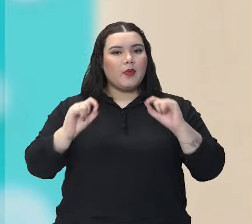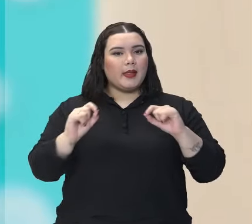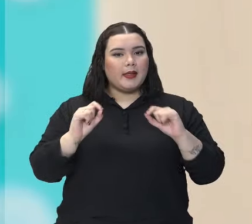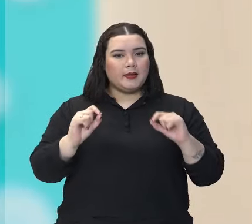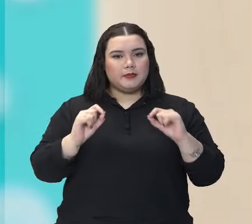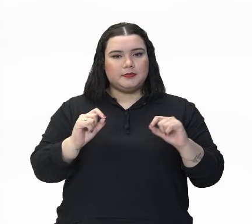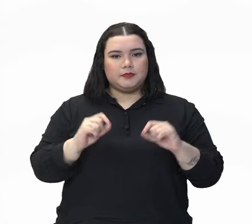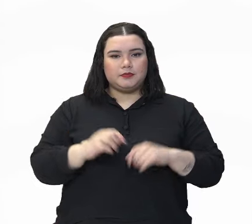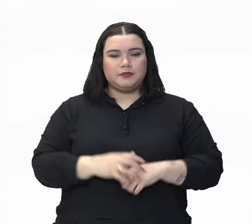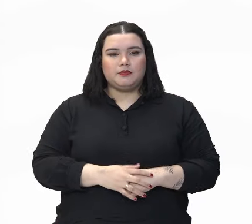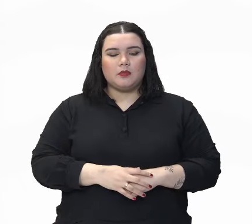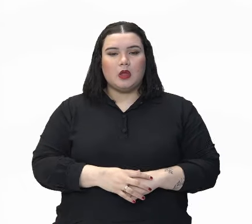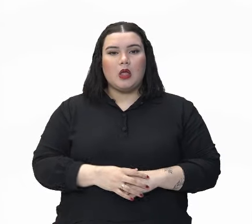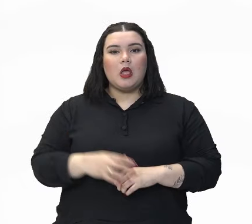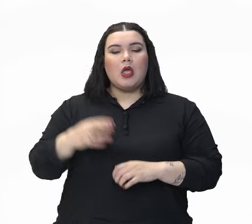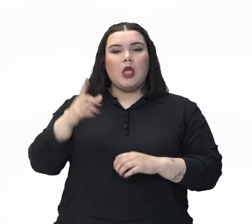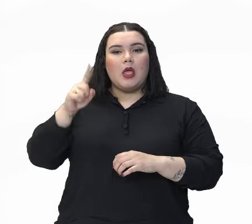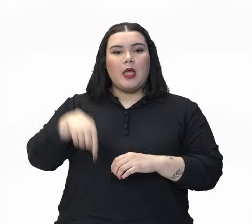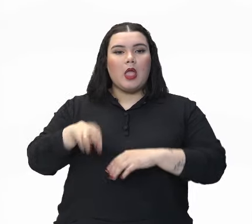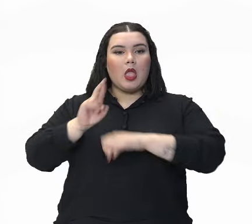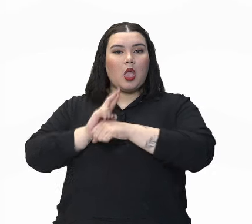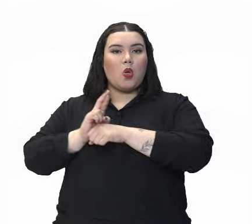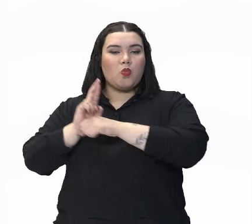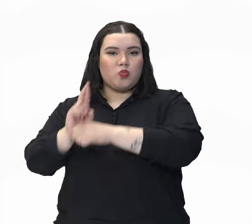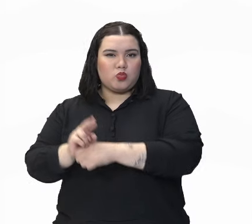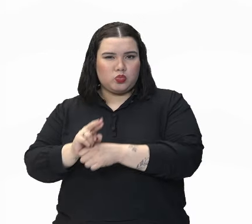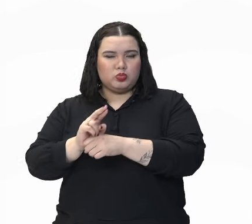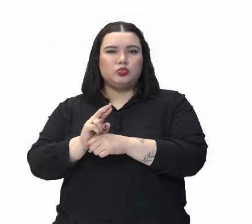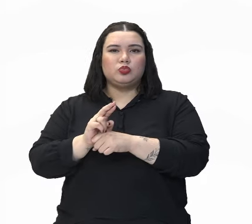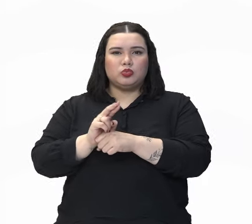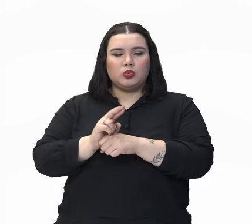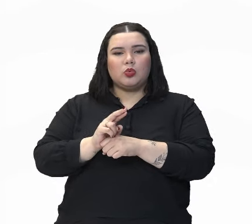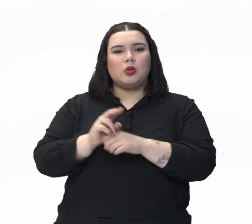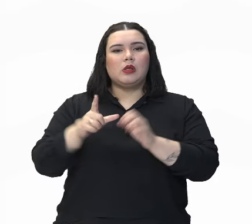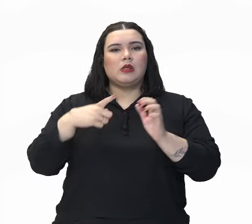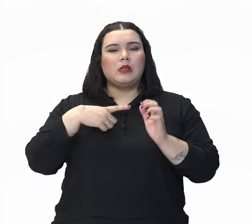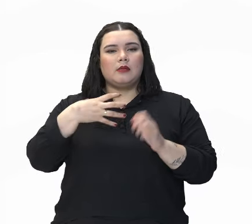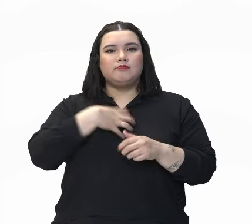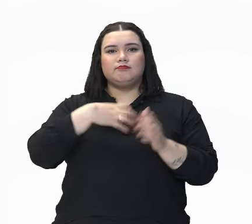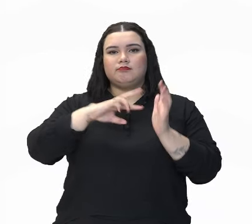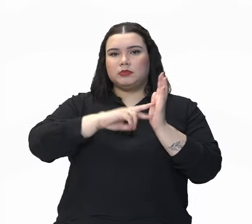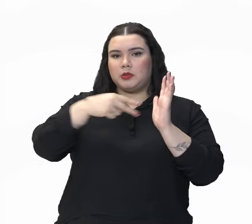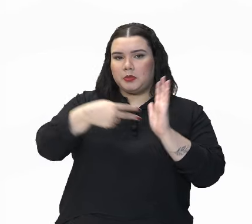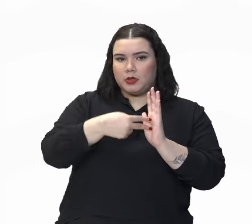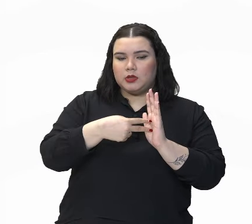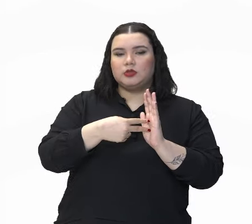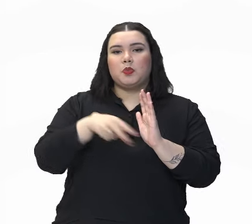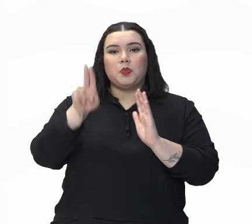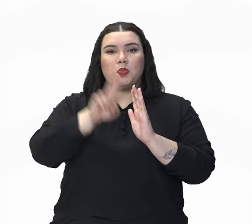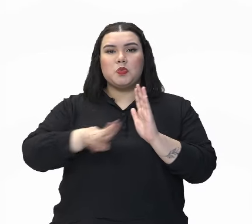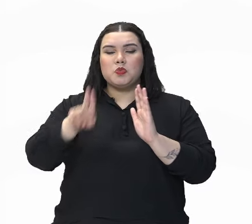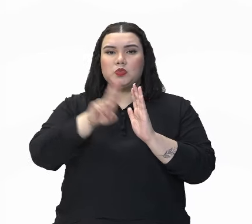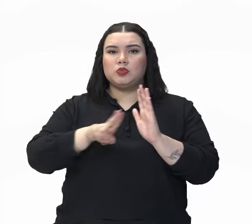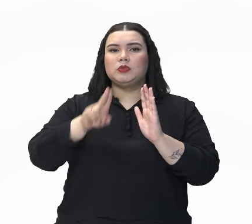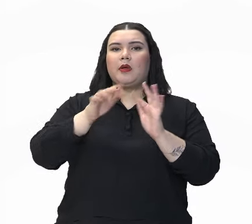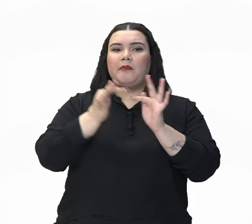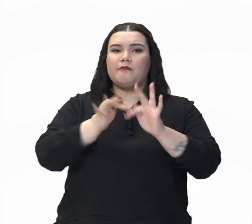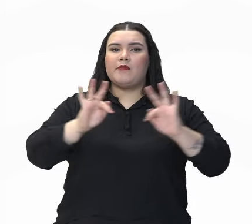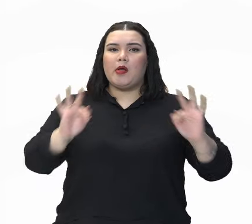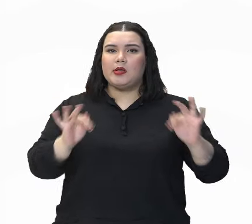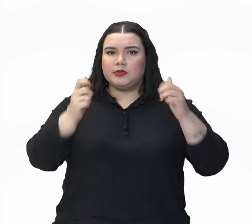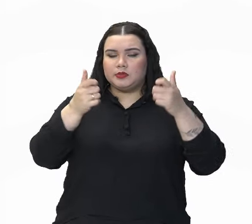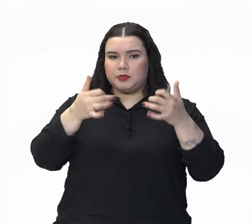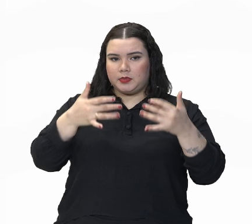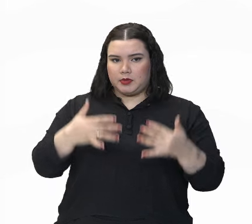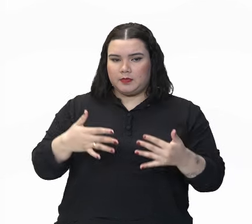semânticos usados para produzir efeitos expressivos. Então,